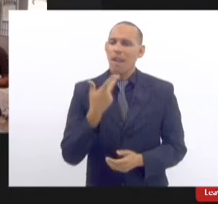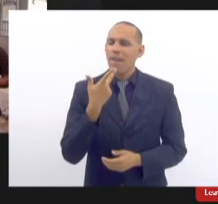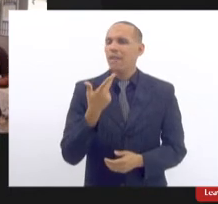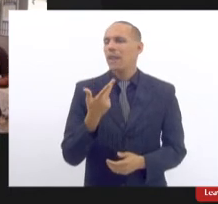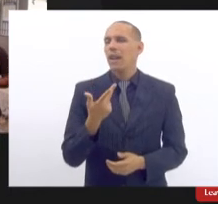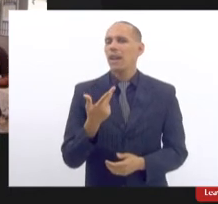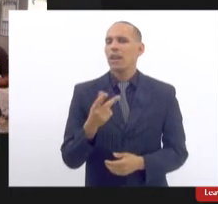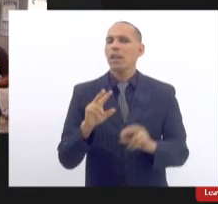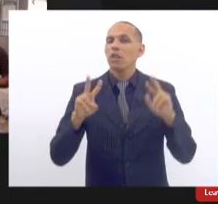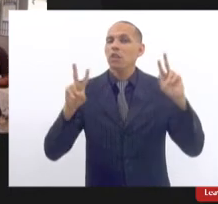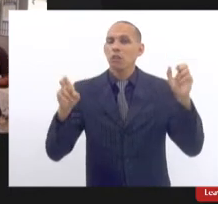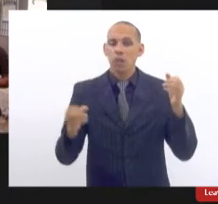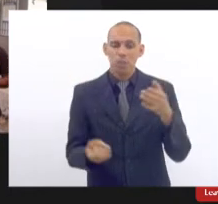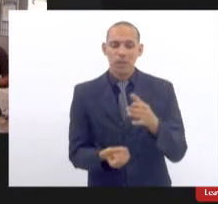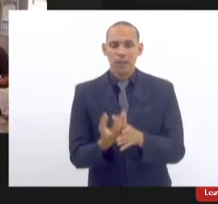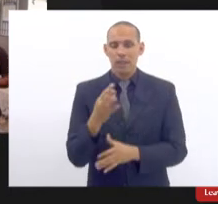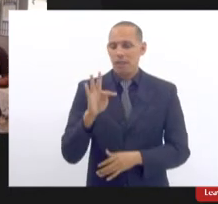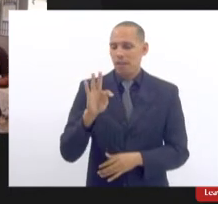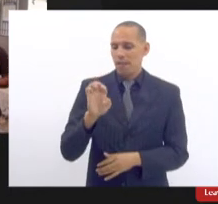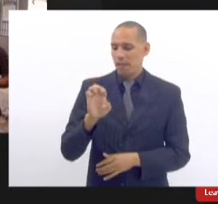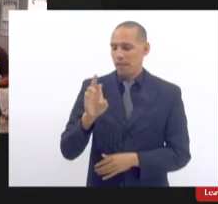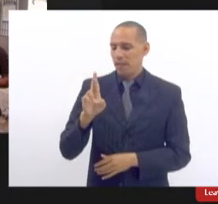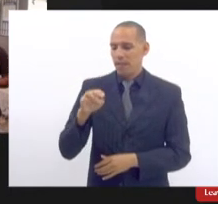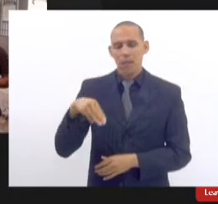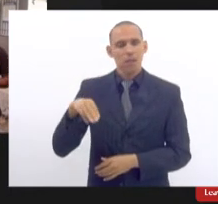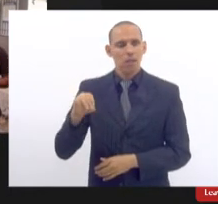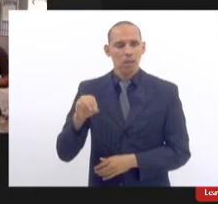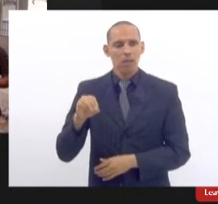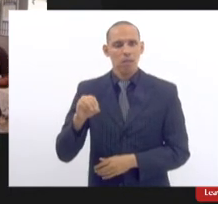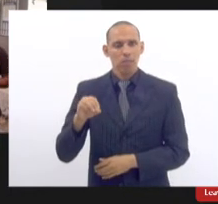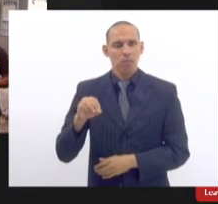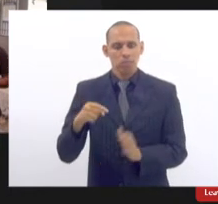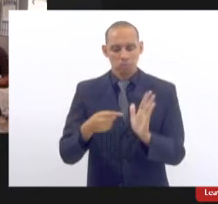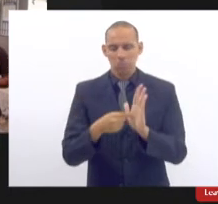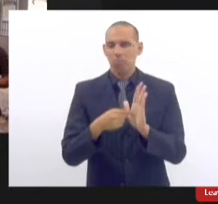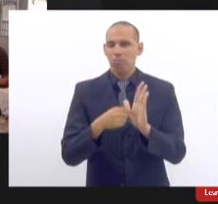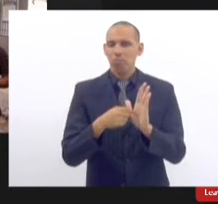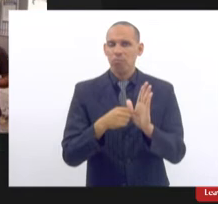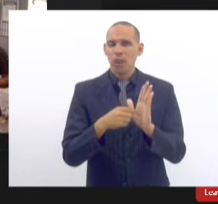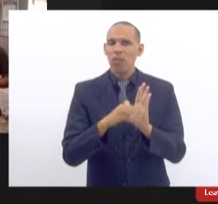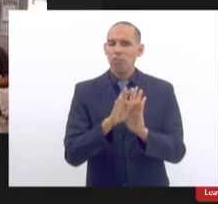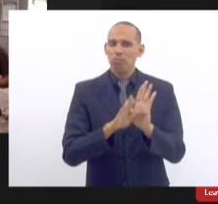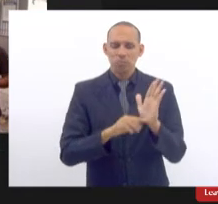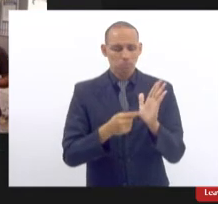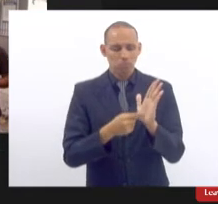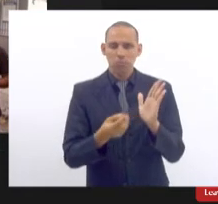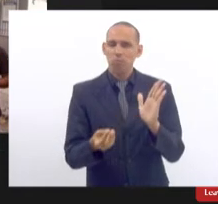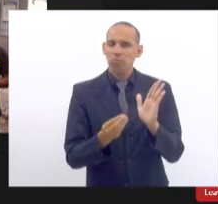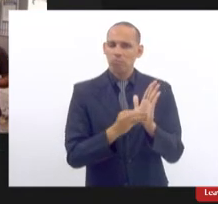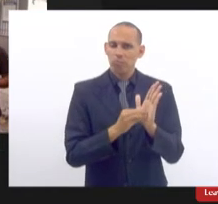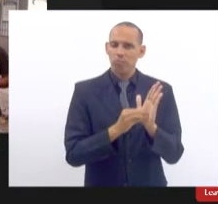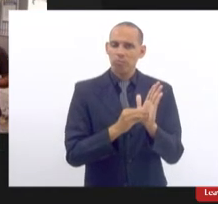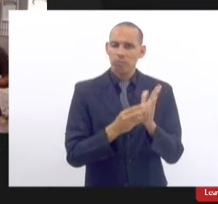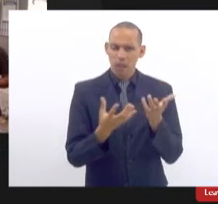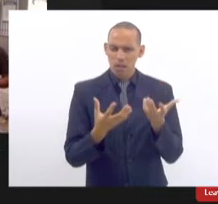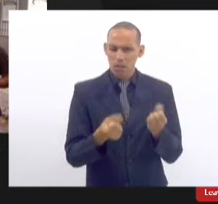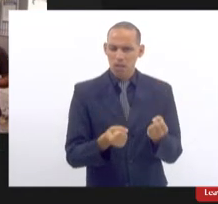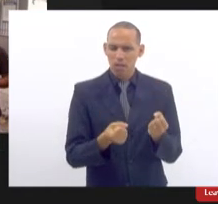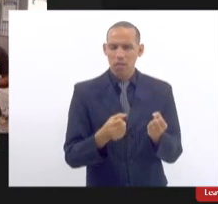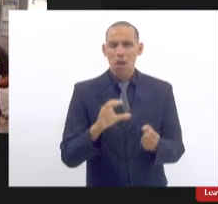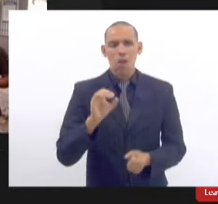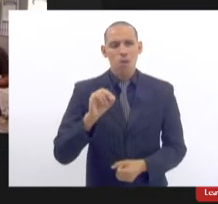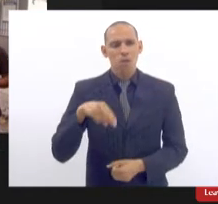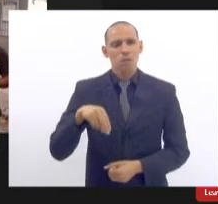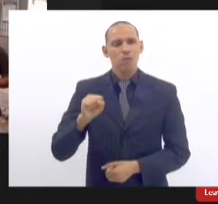da criação do termo de consentimento pede para incluir no termo de consentimento